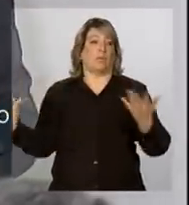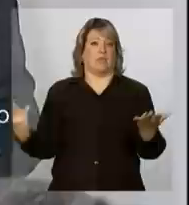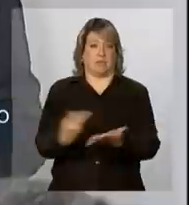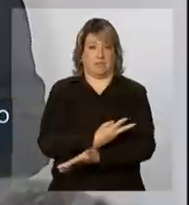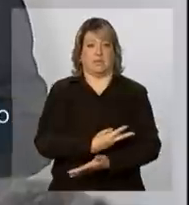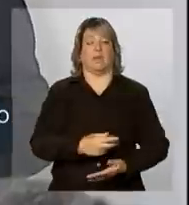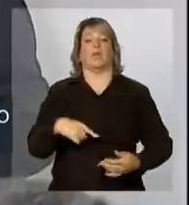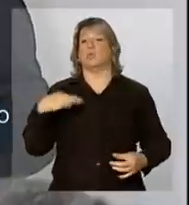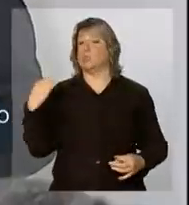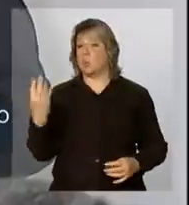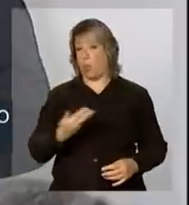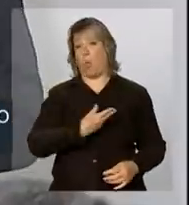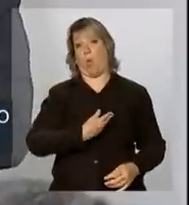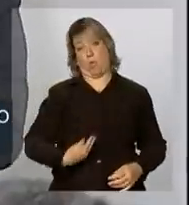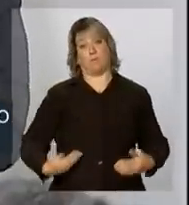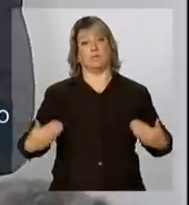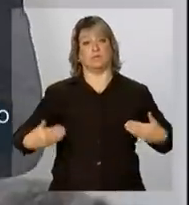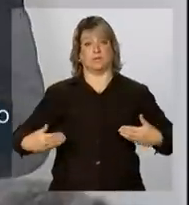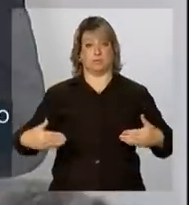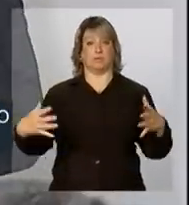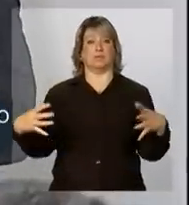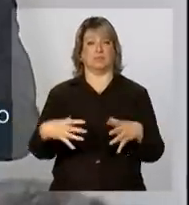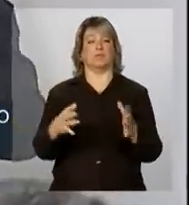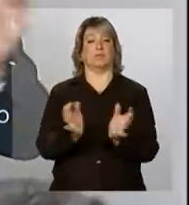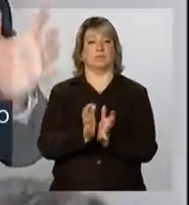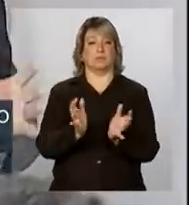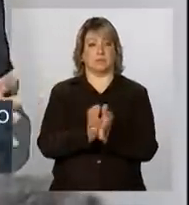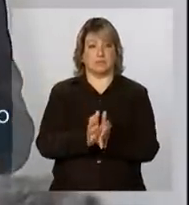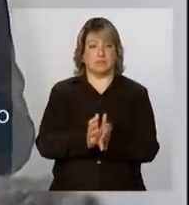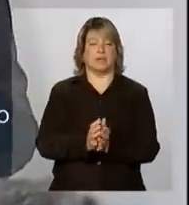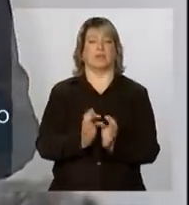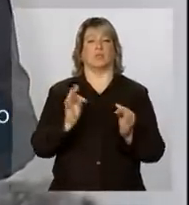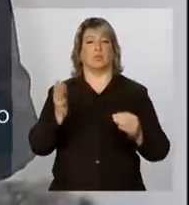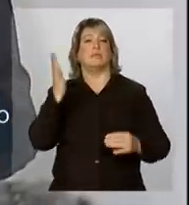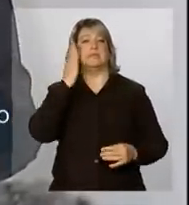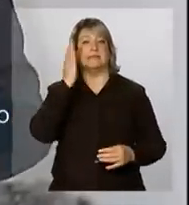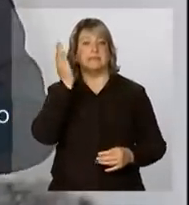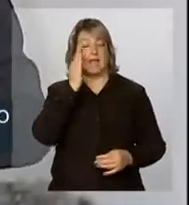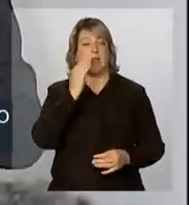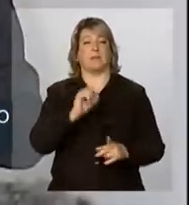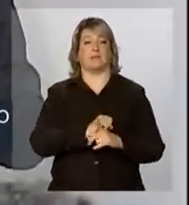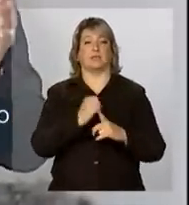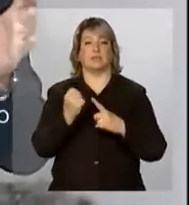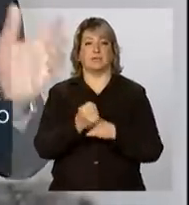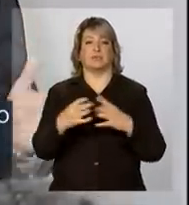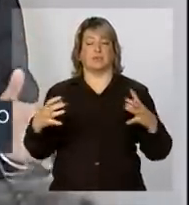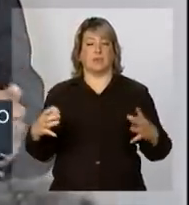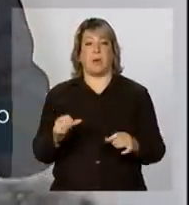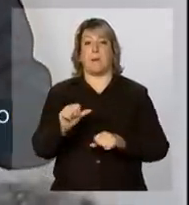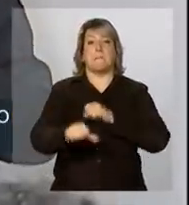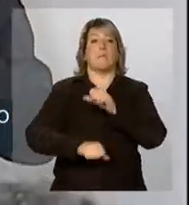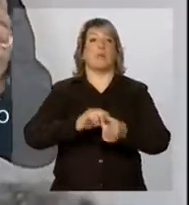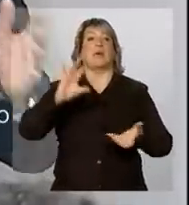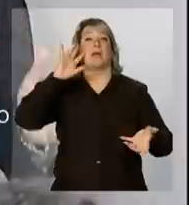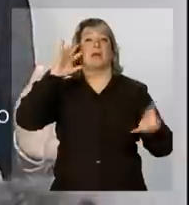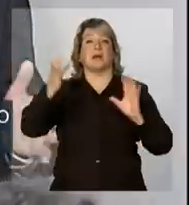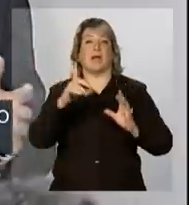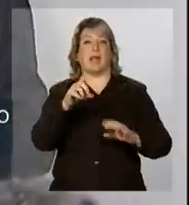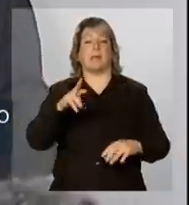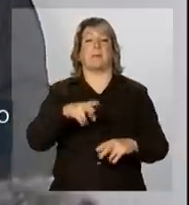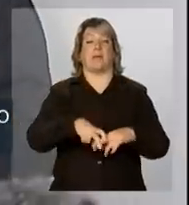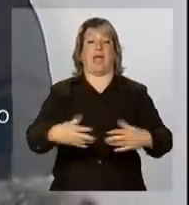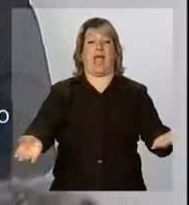os governos, faz parte das preocupações de todas as sociedades, em função das mudanças climáticas, do